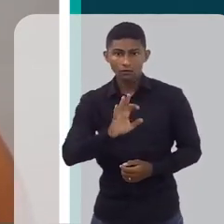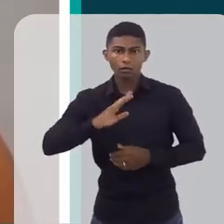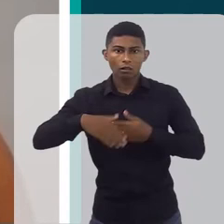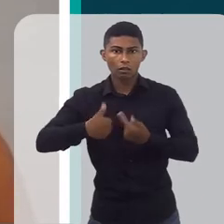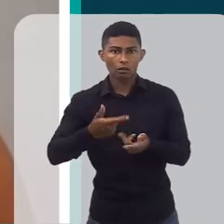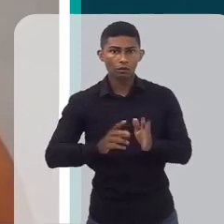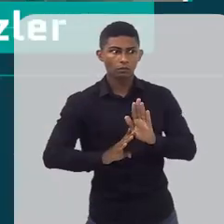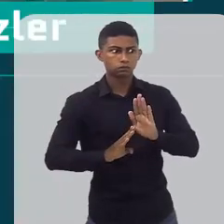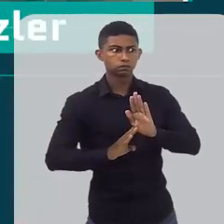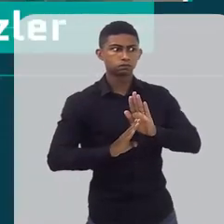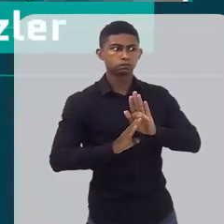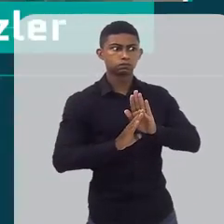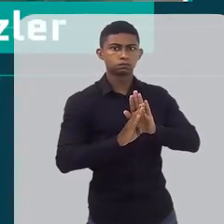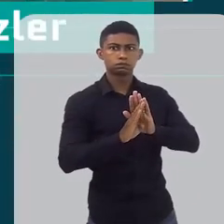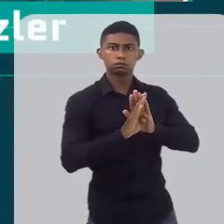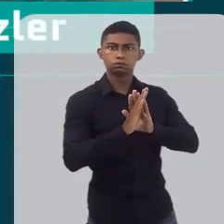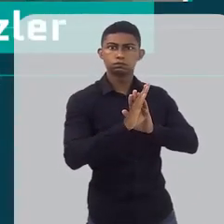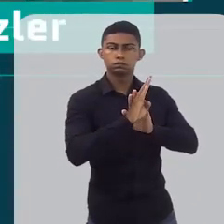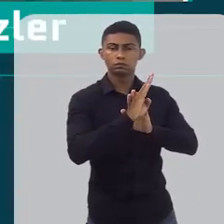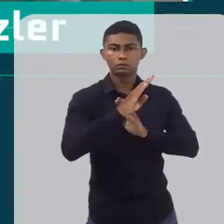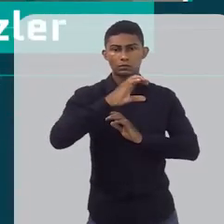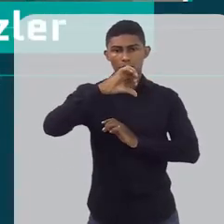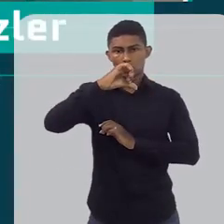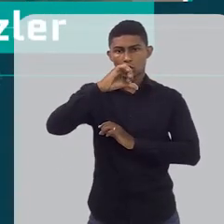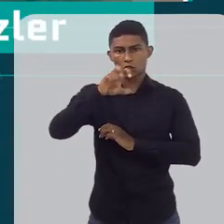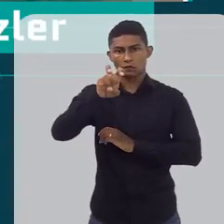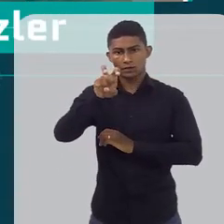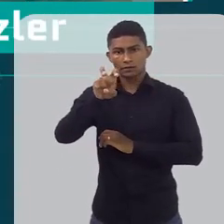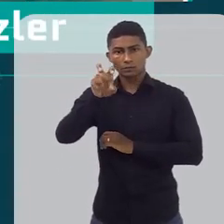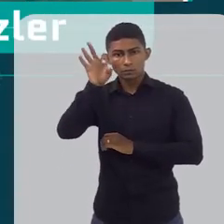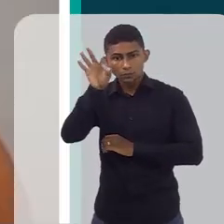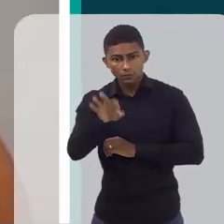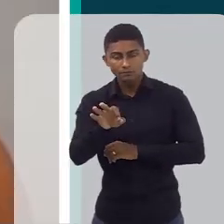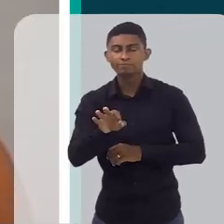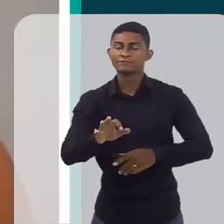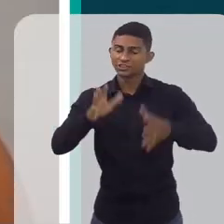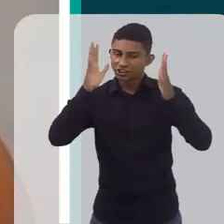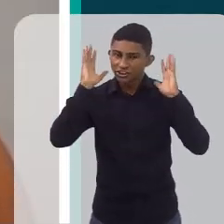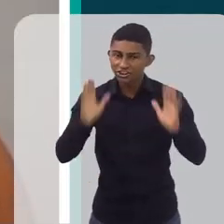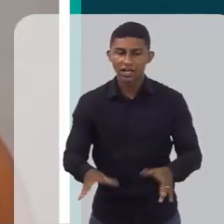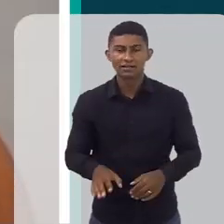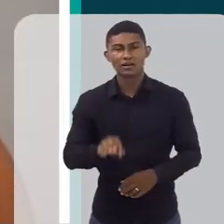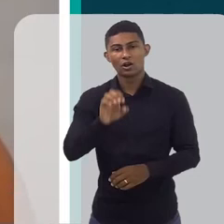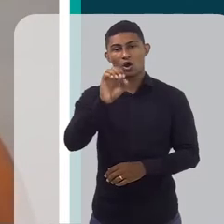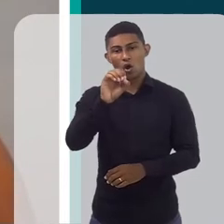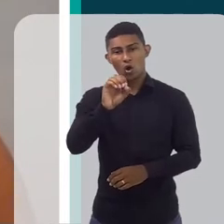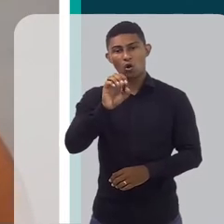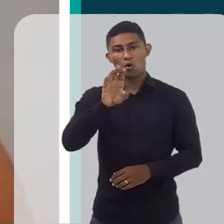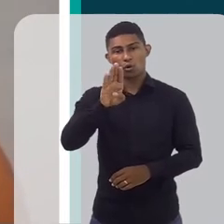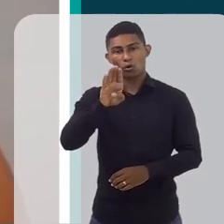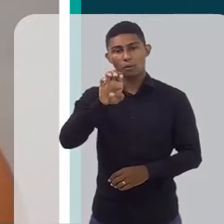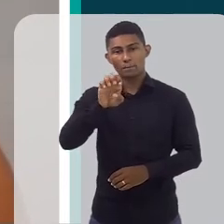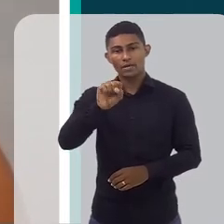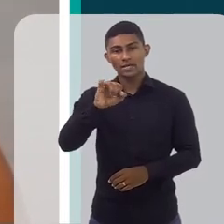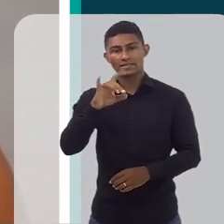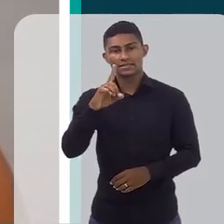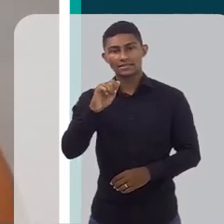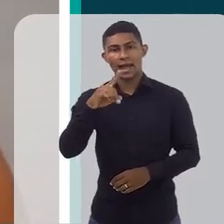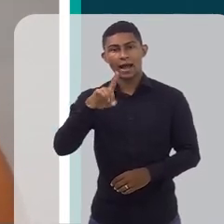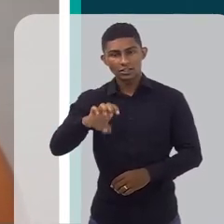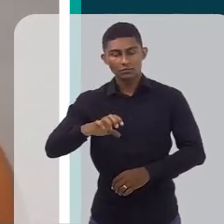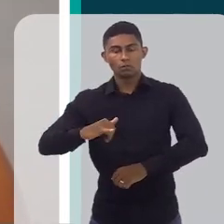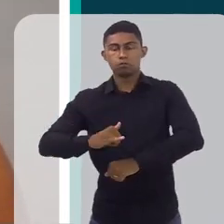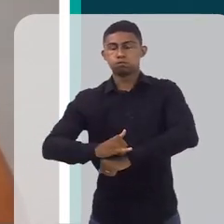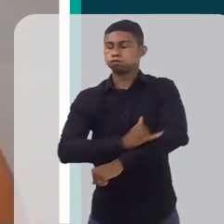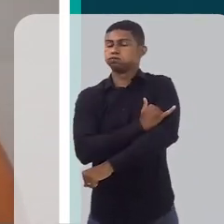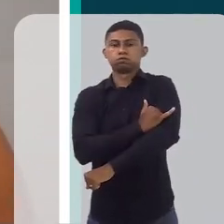sobrepeso, e depois você tem o percentil 95, que é quando instala a obesidade. E se essa obesidade